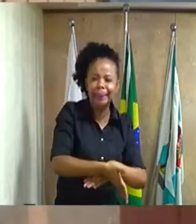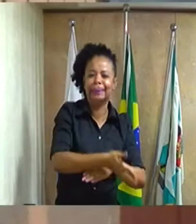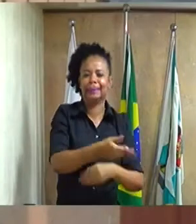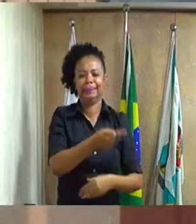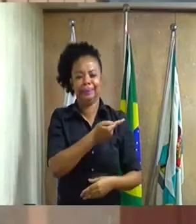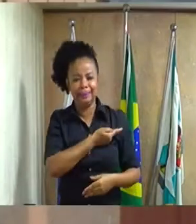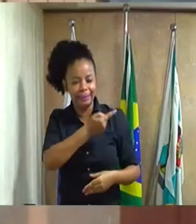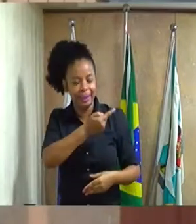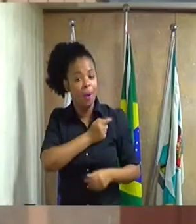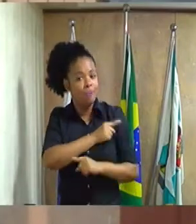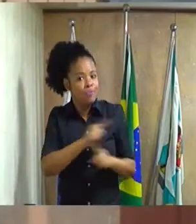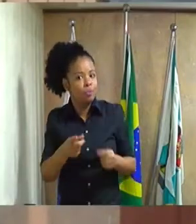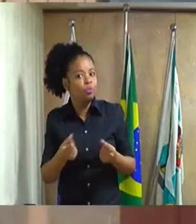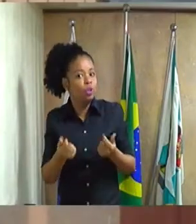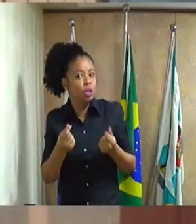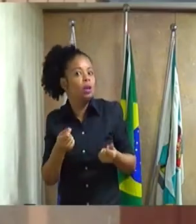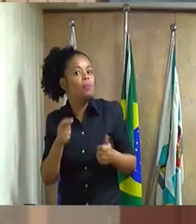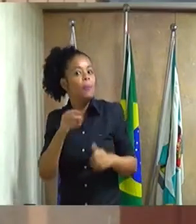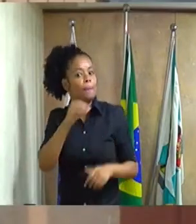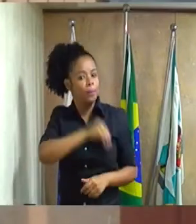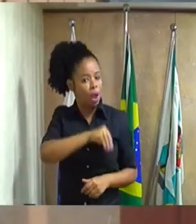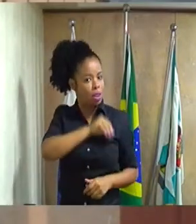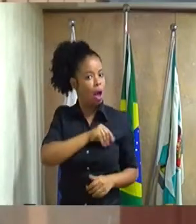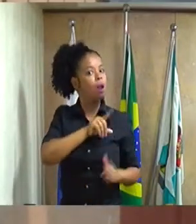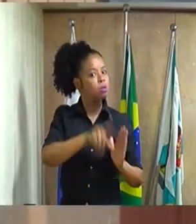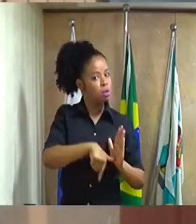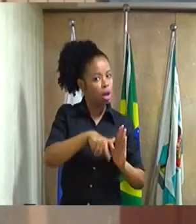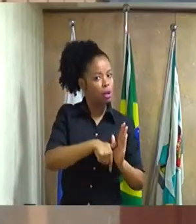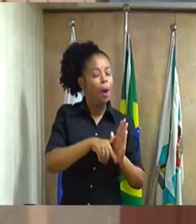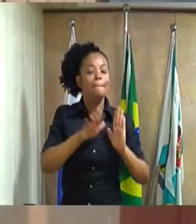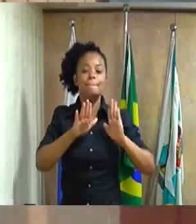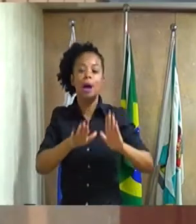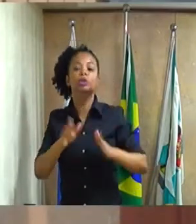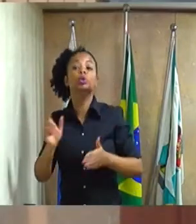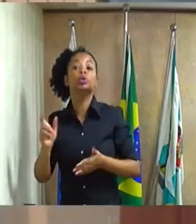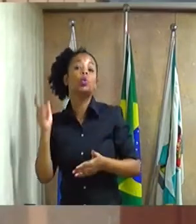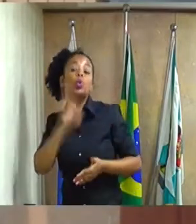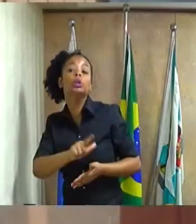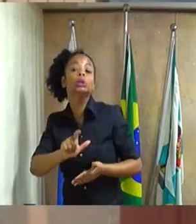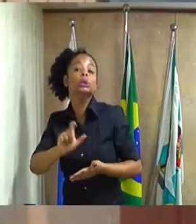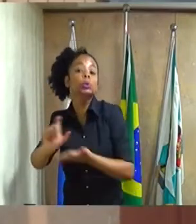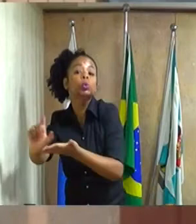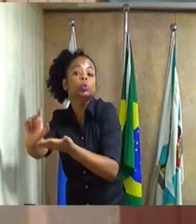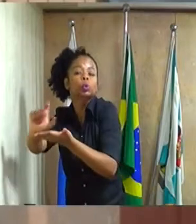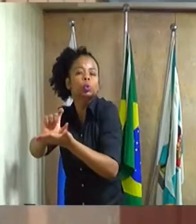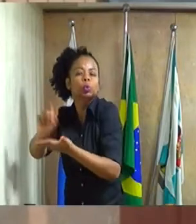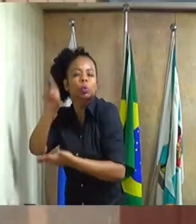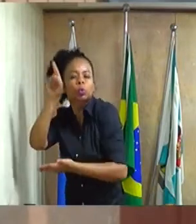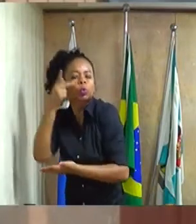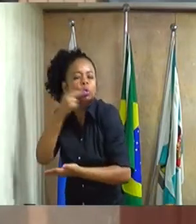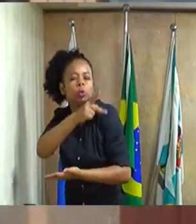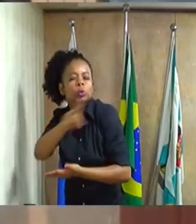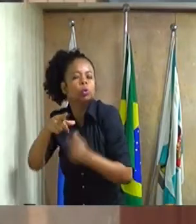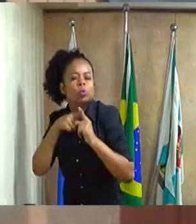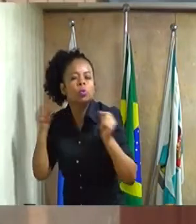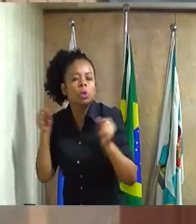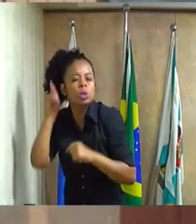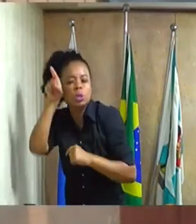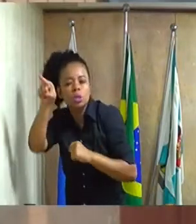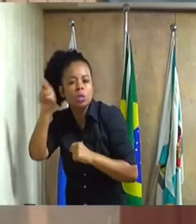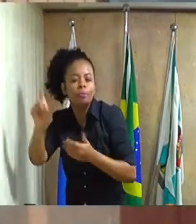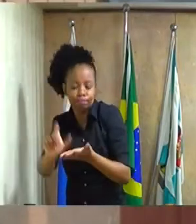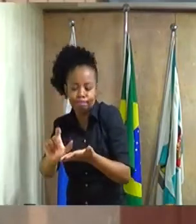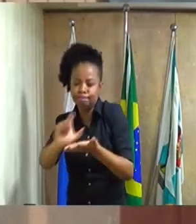que o pagamento atrasado, não, mas traz de Brasília recursos para que a Petrobras